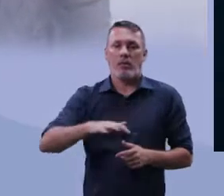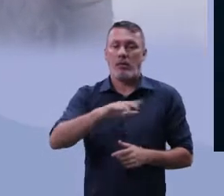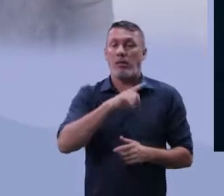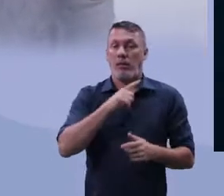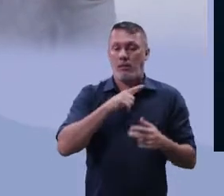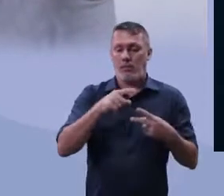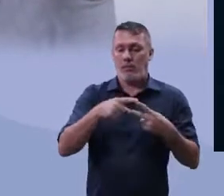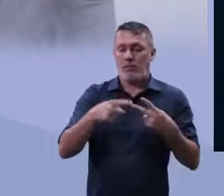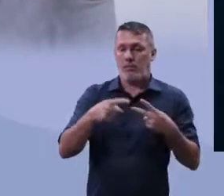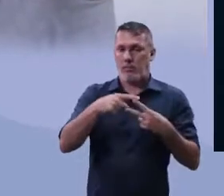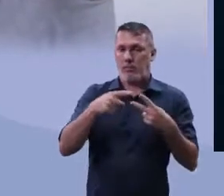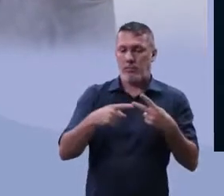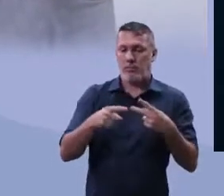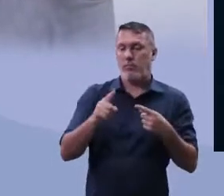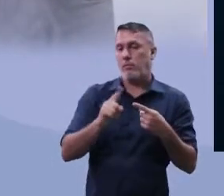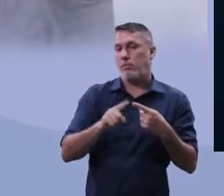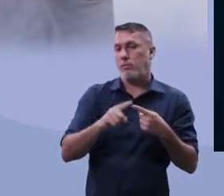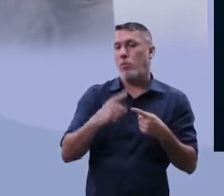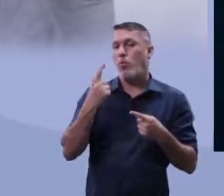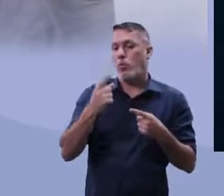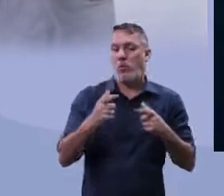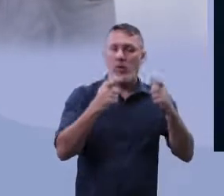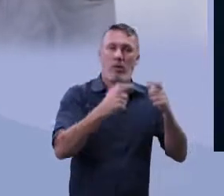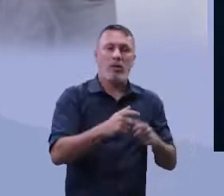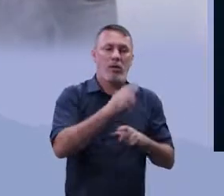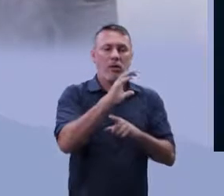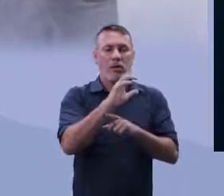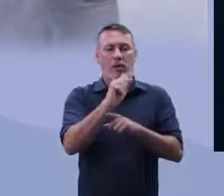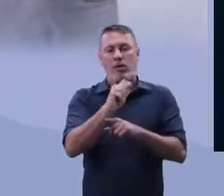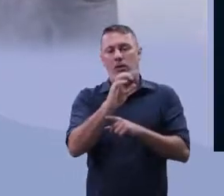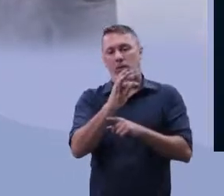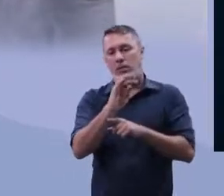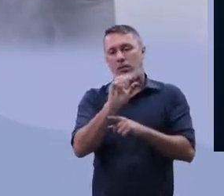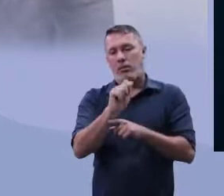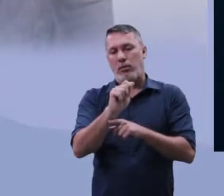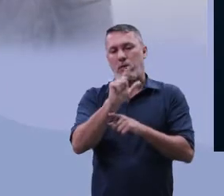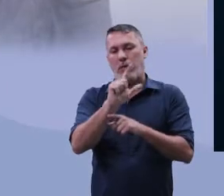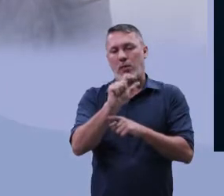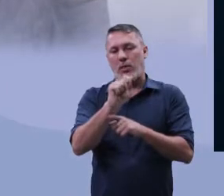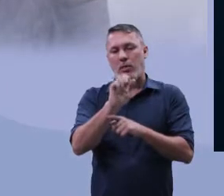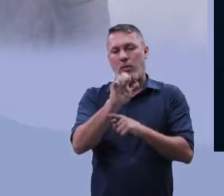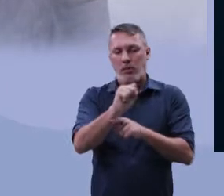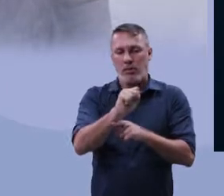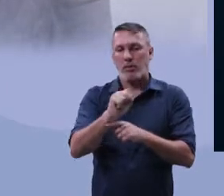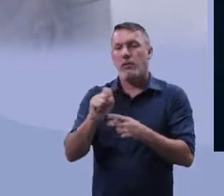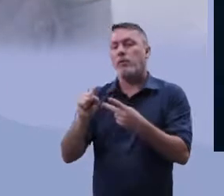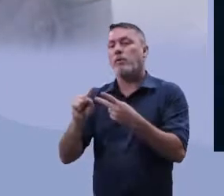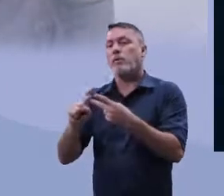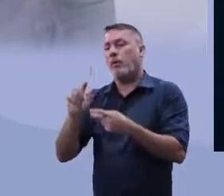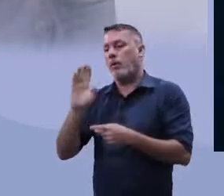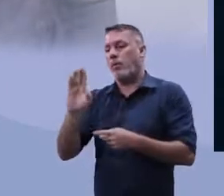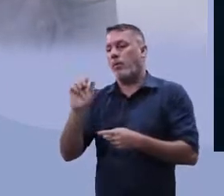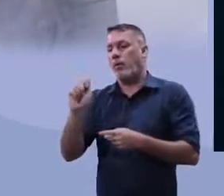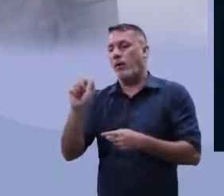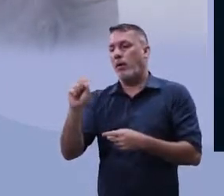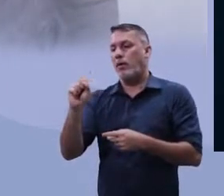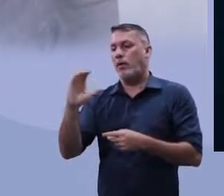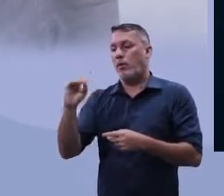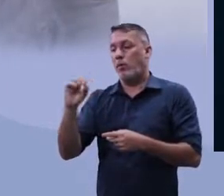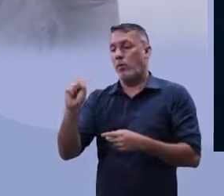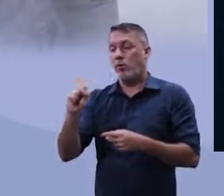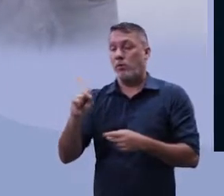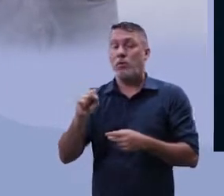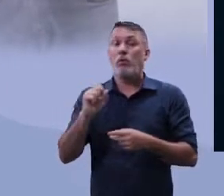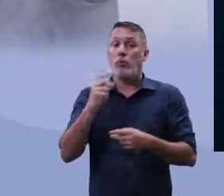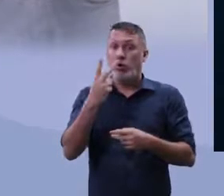conflituosas. Uma delas é a questão dos catalães e a outra é a questão dos bascos. Mas vamos a cada